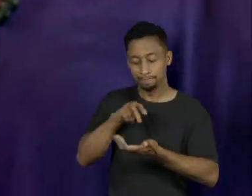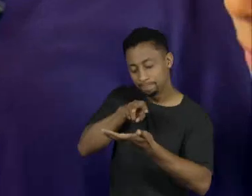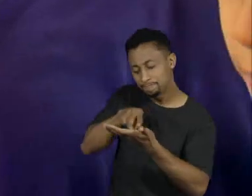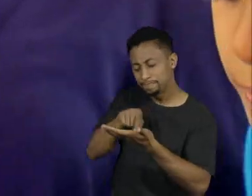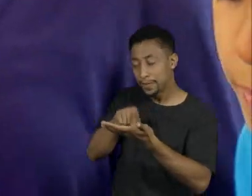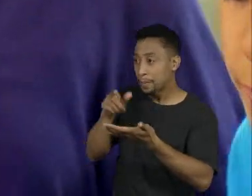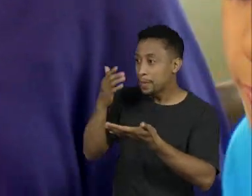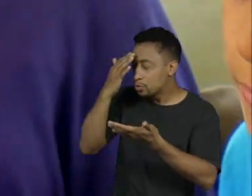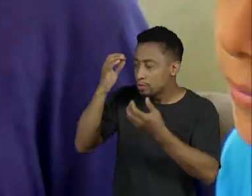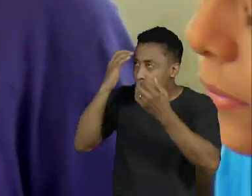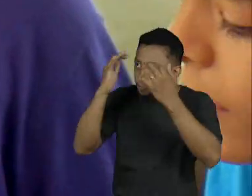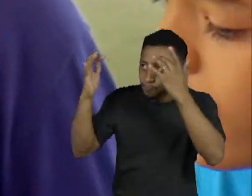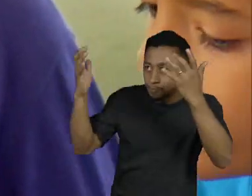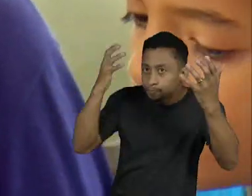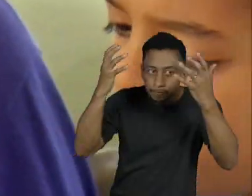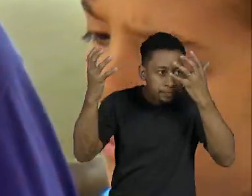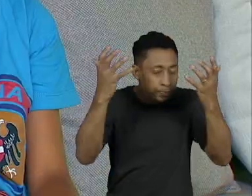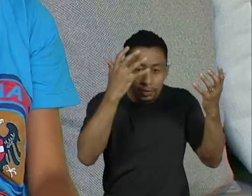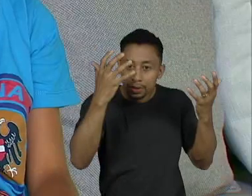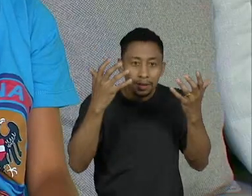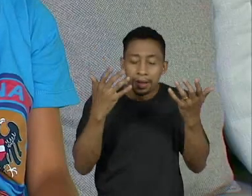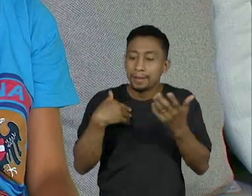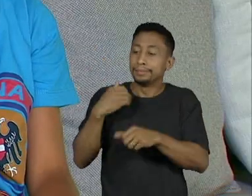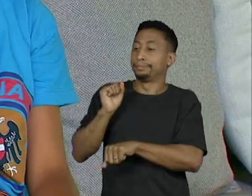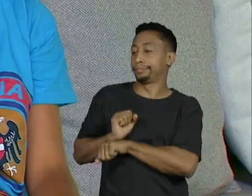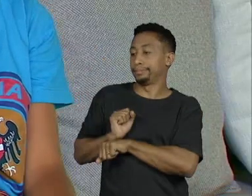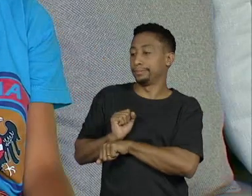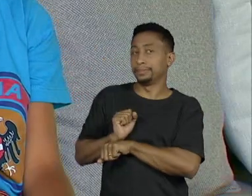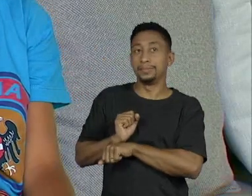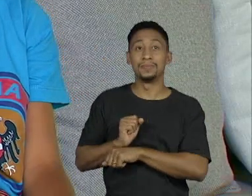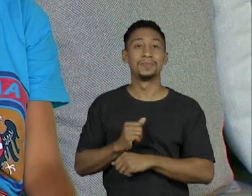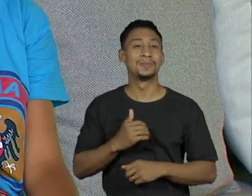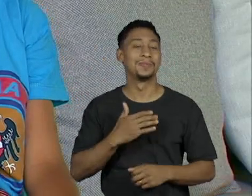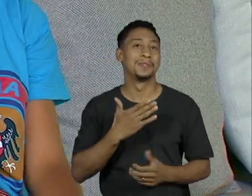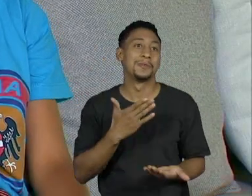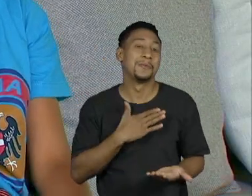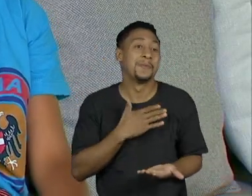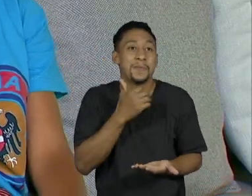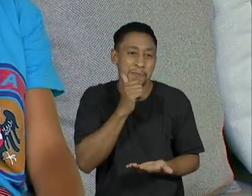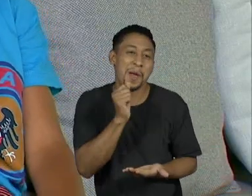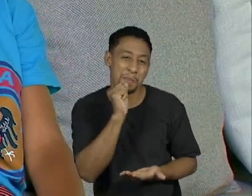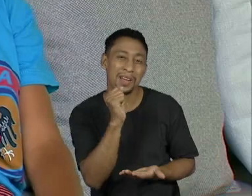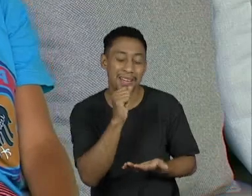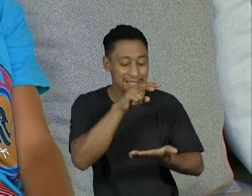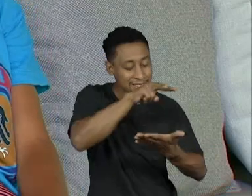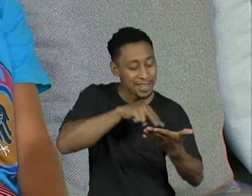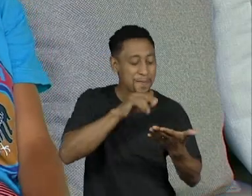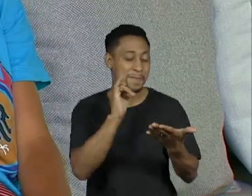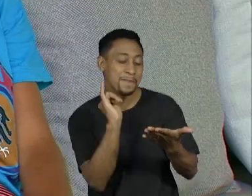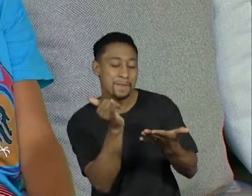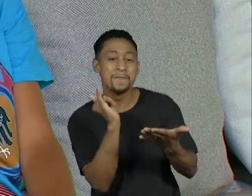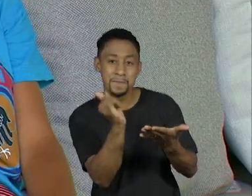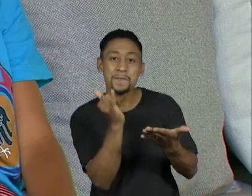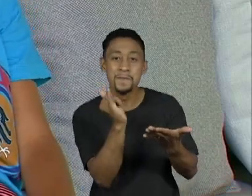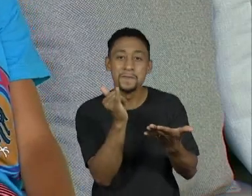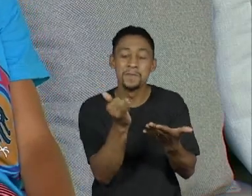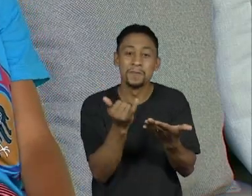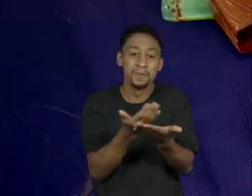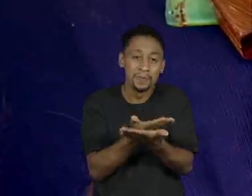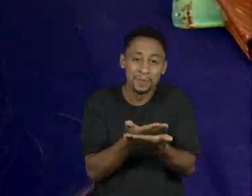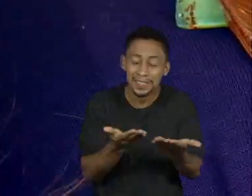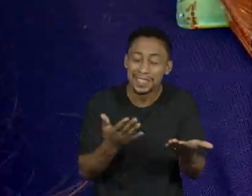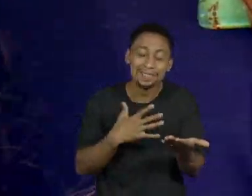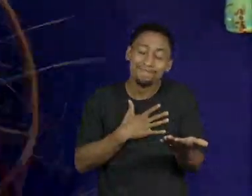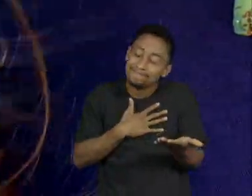grande chance de viver parado. Eu gosto porque a minha mãe conhece histórias, porque eu adoro histórias.